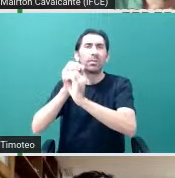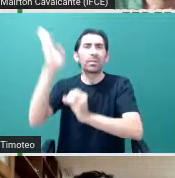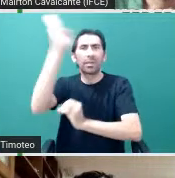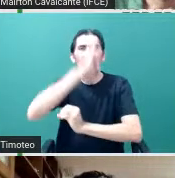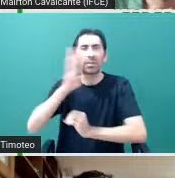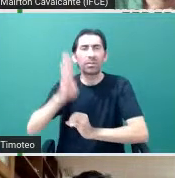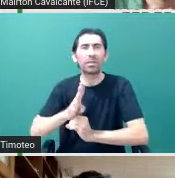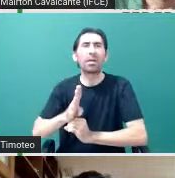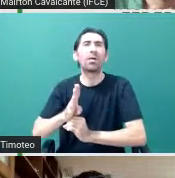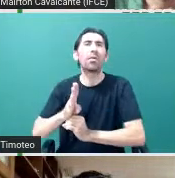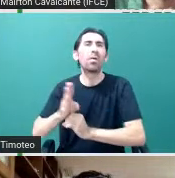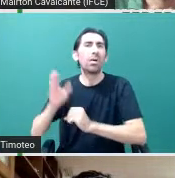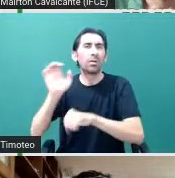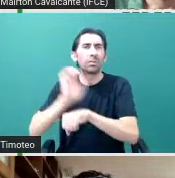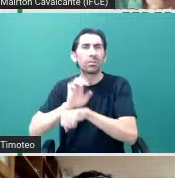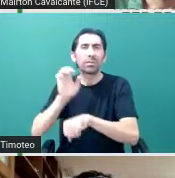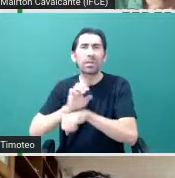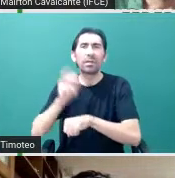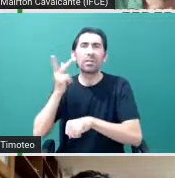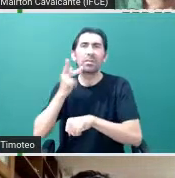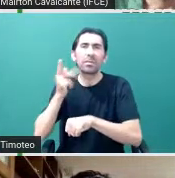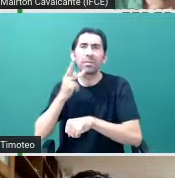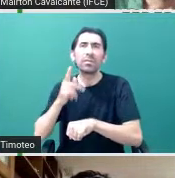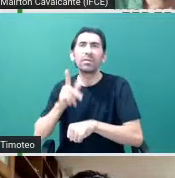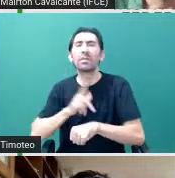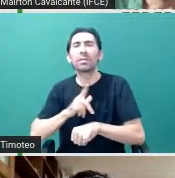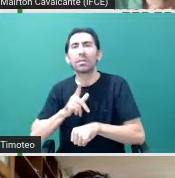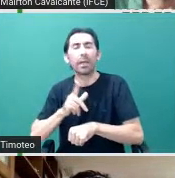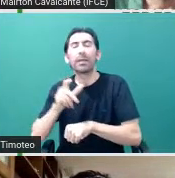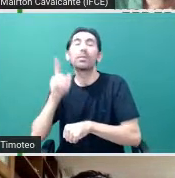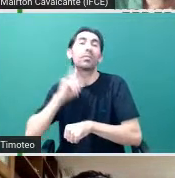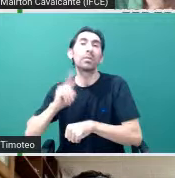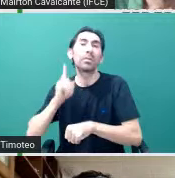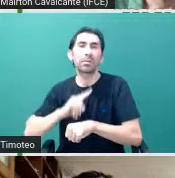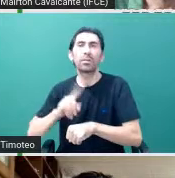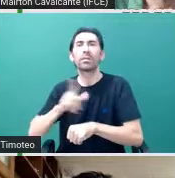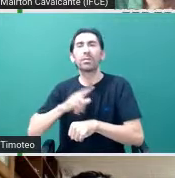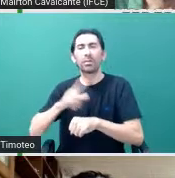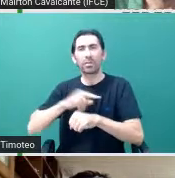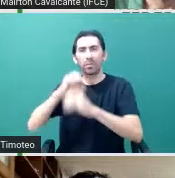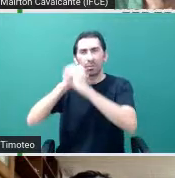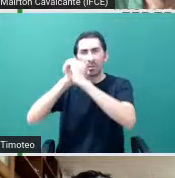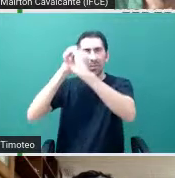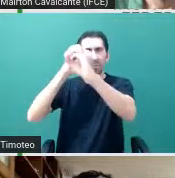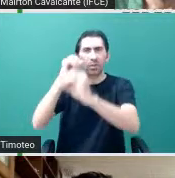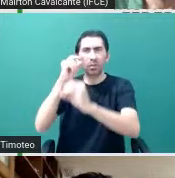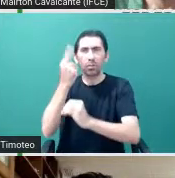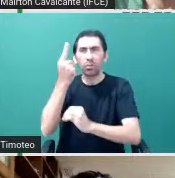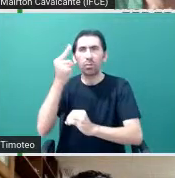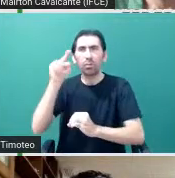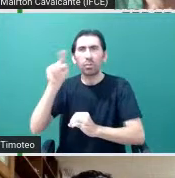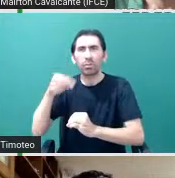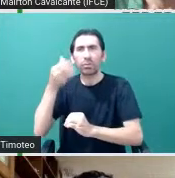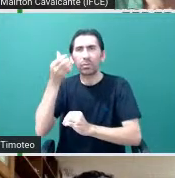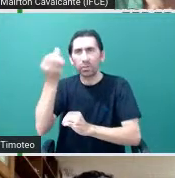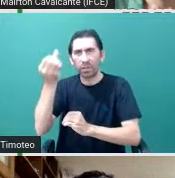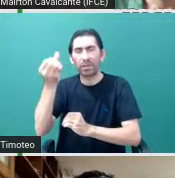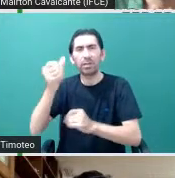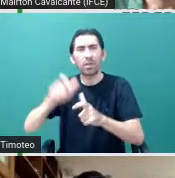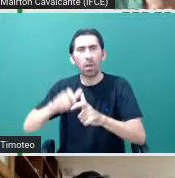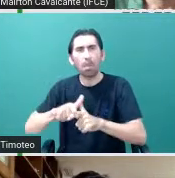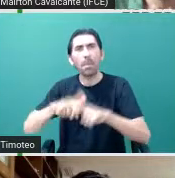Minas Gerais, onde tem um telescópio de 1,6 metros, é o maior telescópio no Brasil,